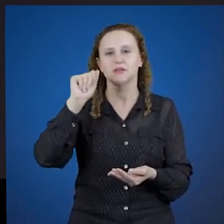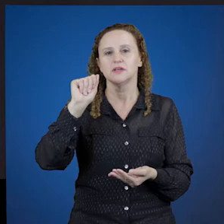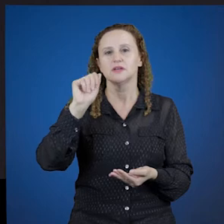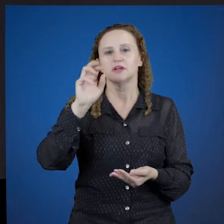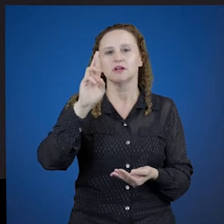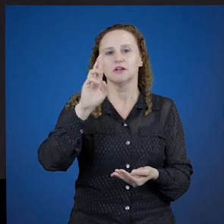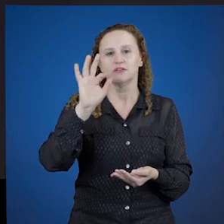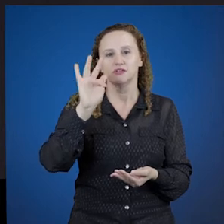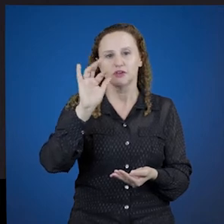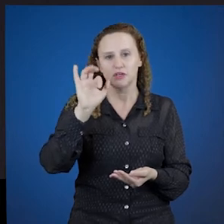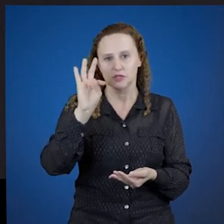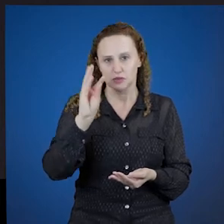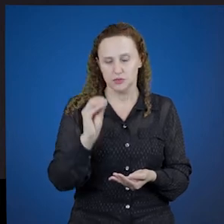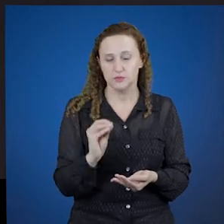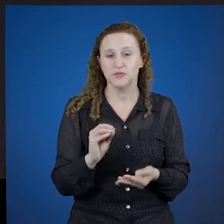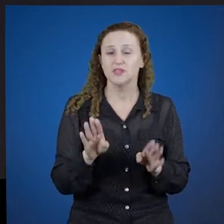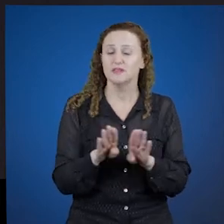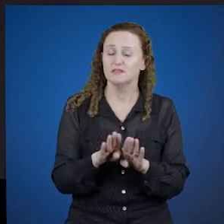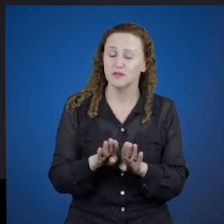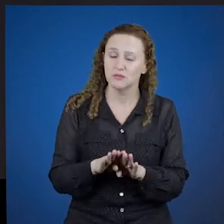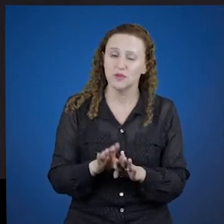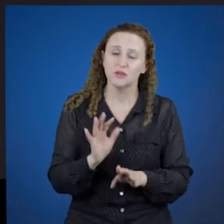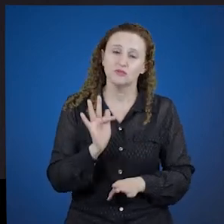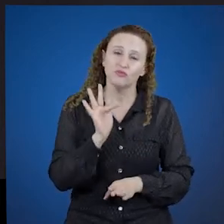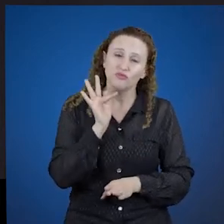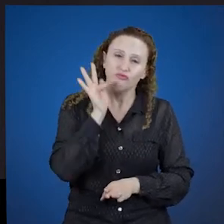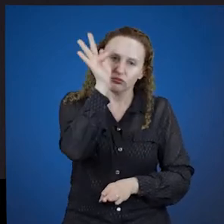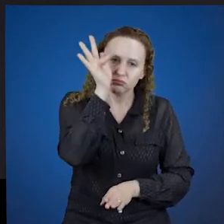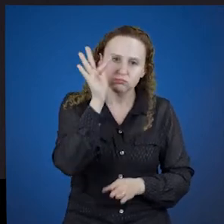e o futuro, do presente.